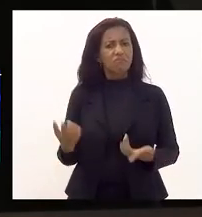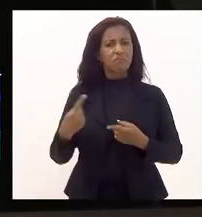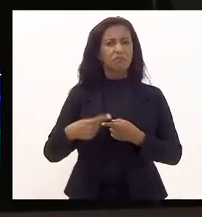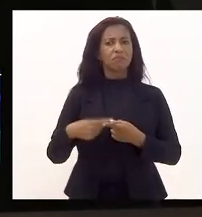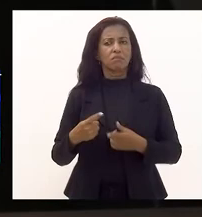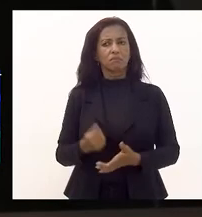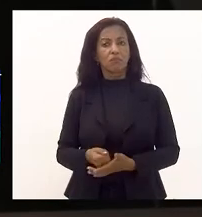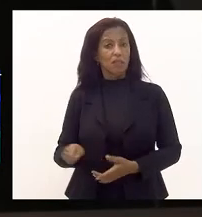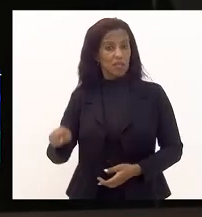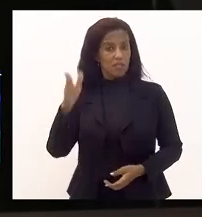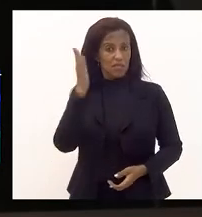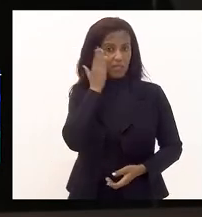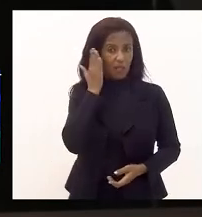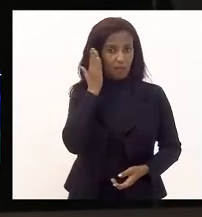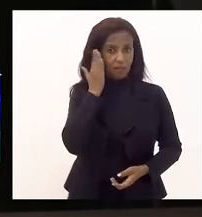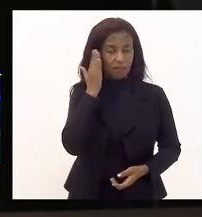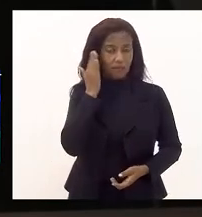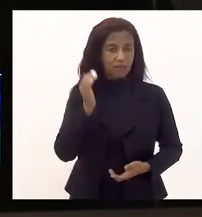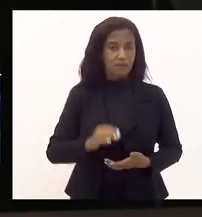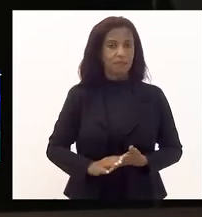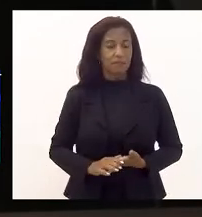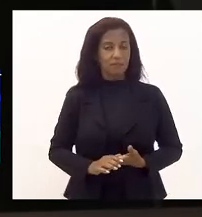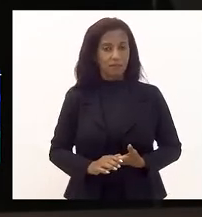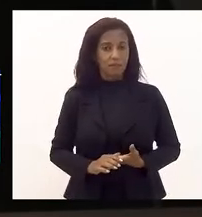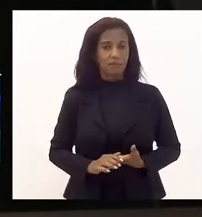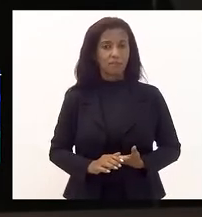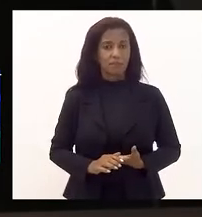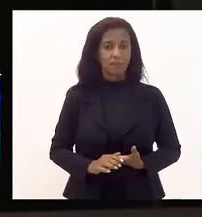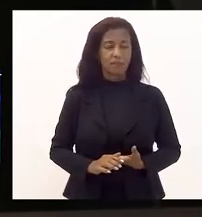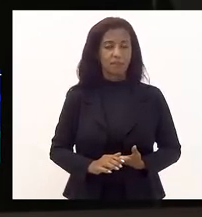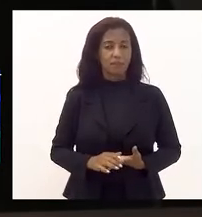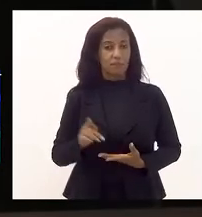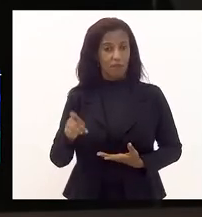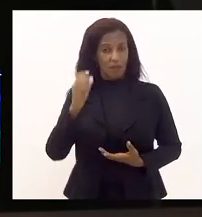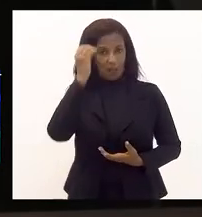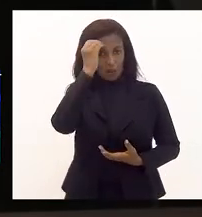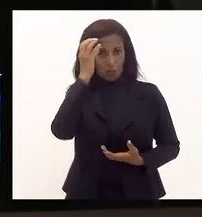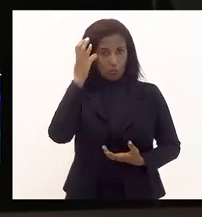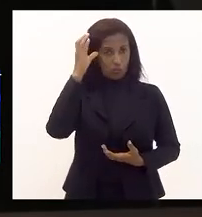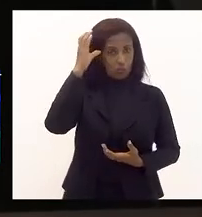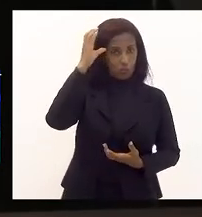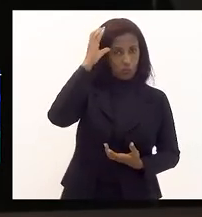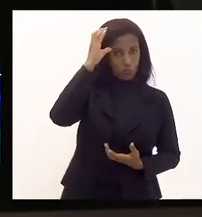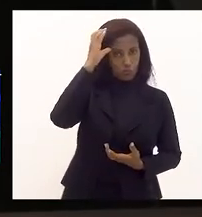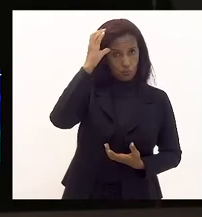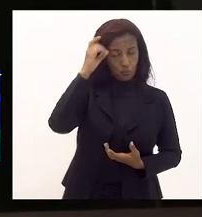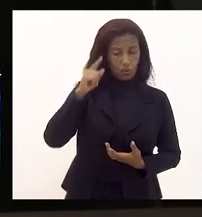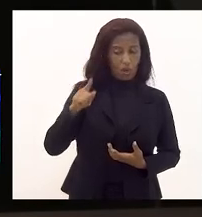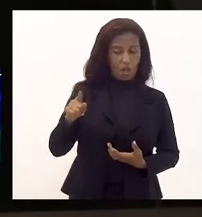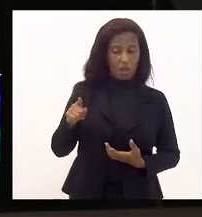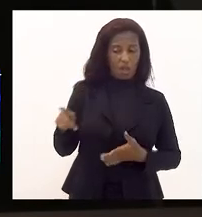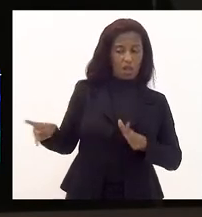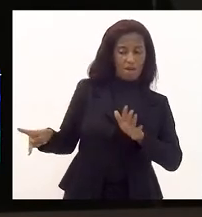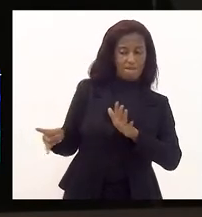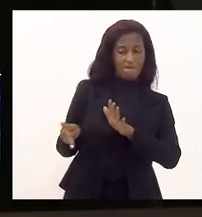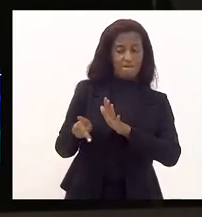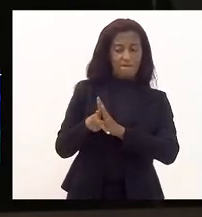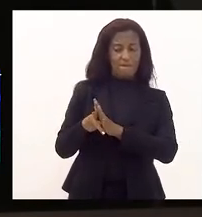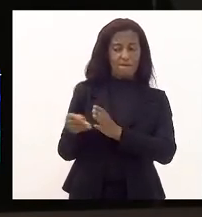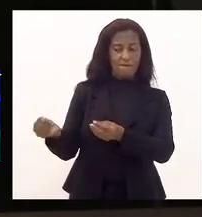eles sabem que a cultura é instrumento de